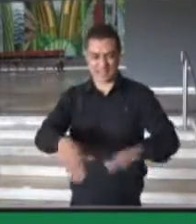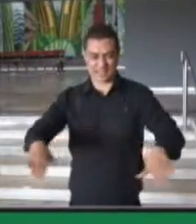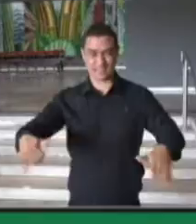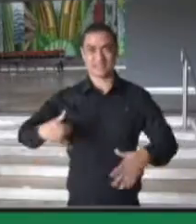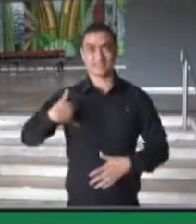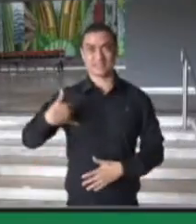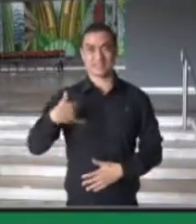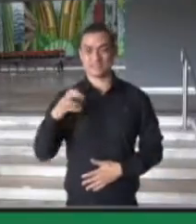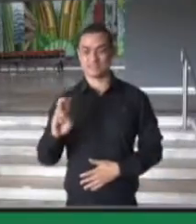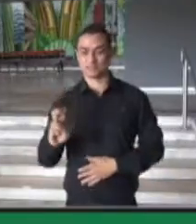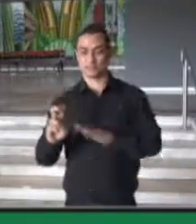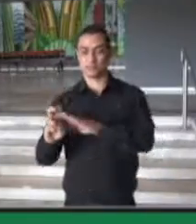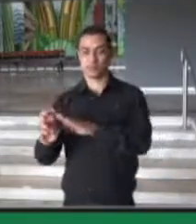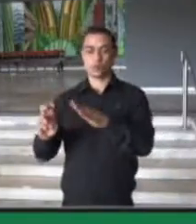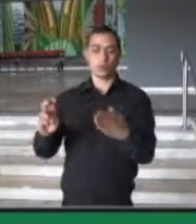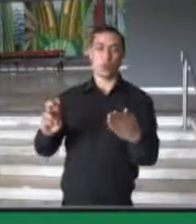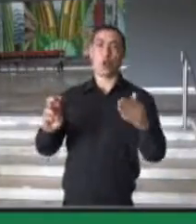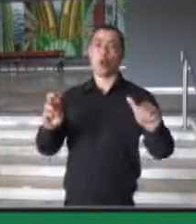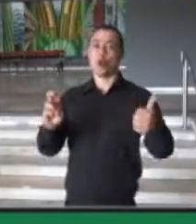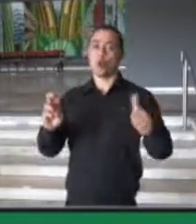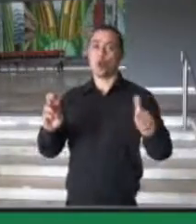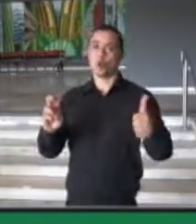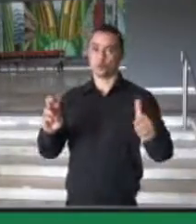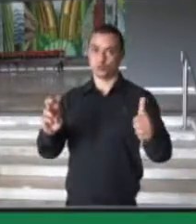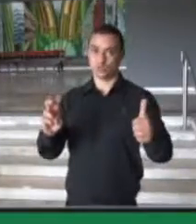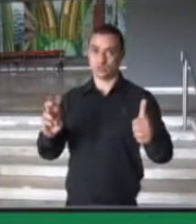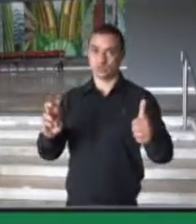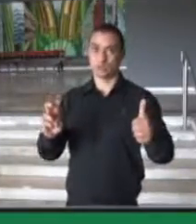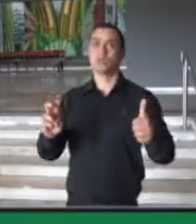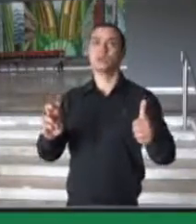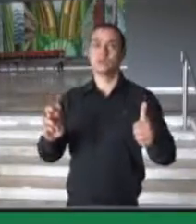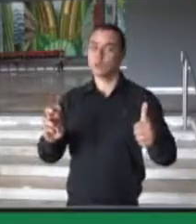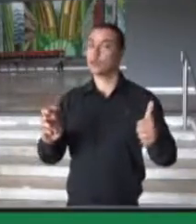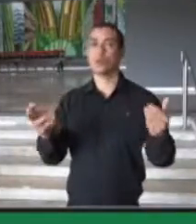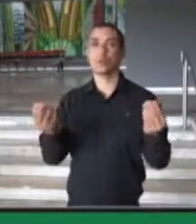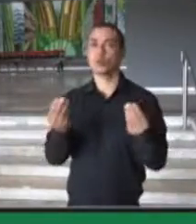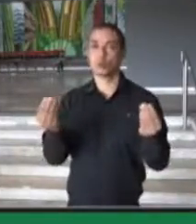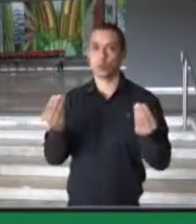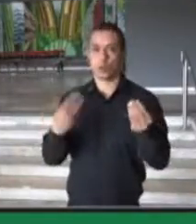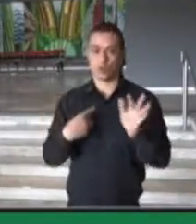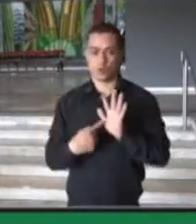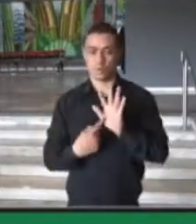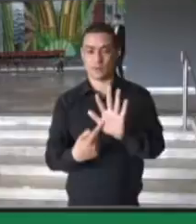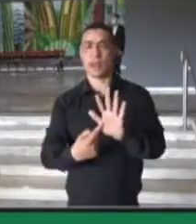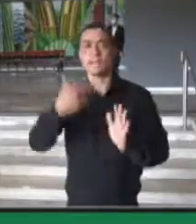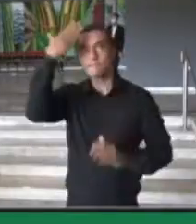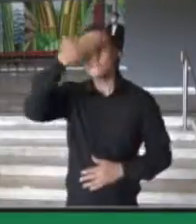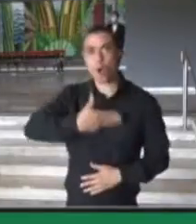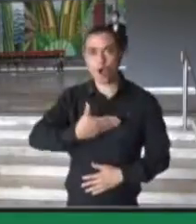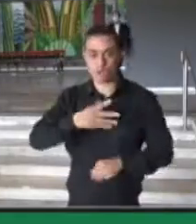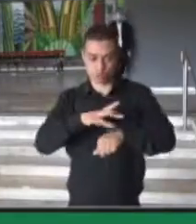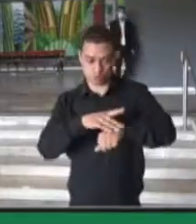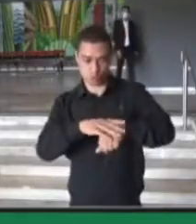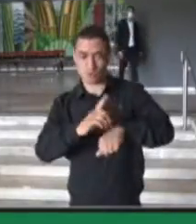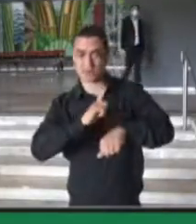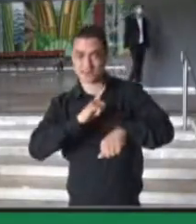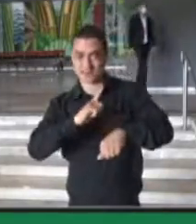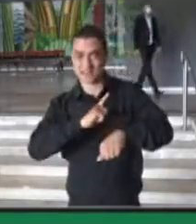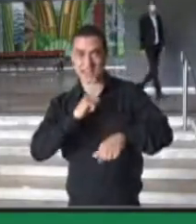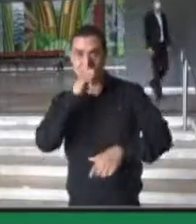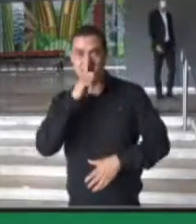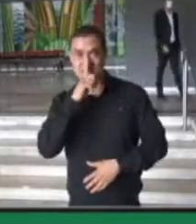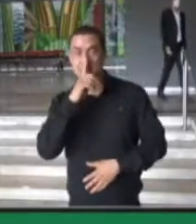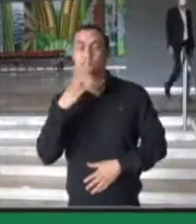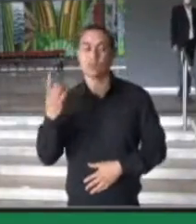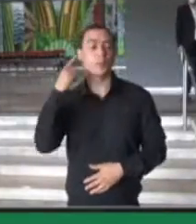5 a 11 anos com comorbidades. O que elas precisam apresentar como comprovante de condição de risco?